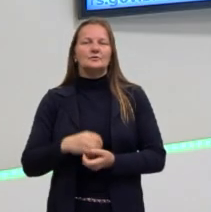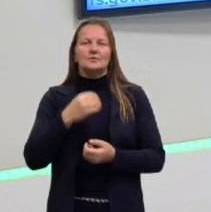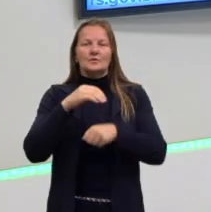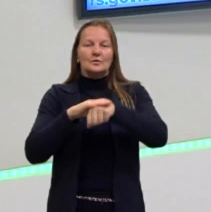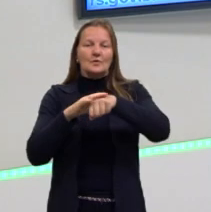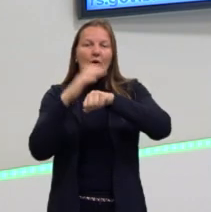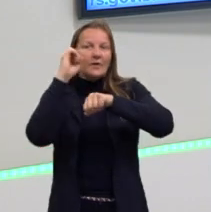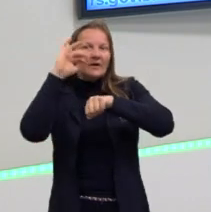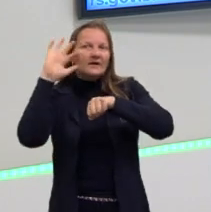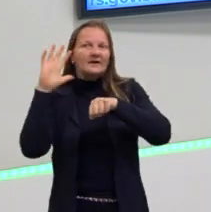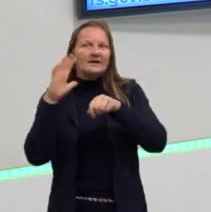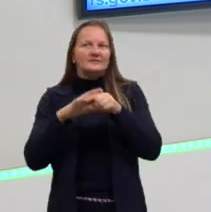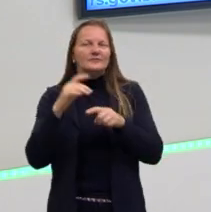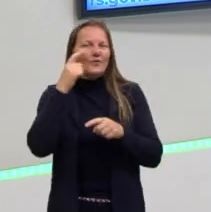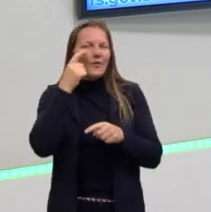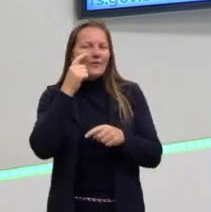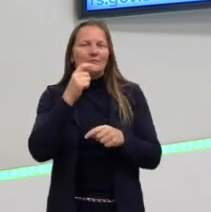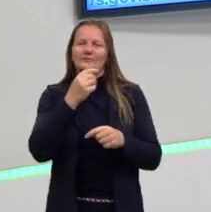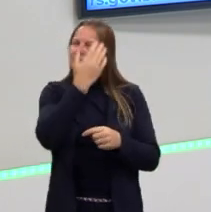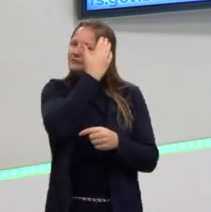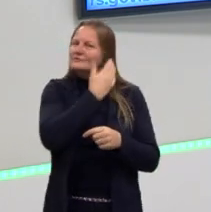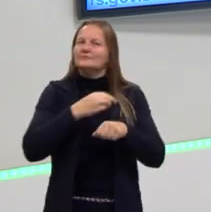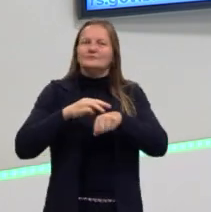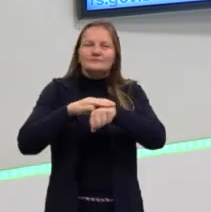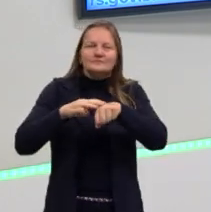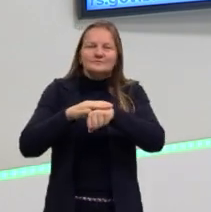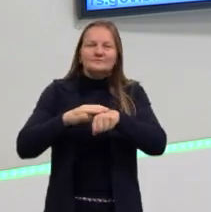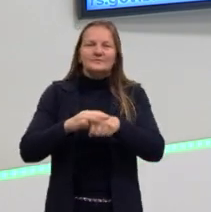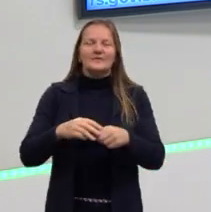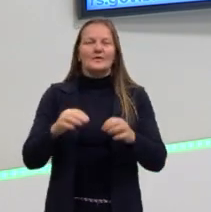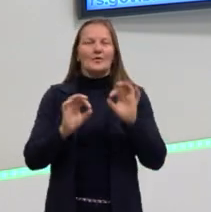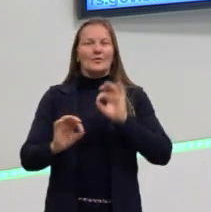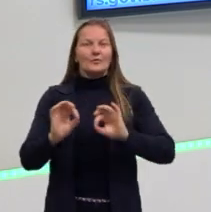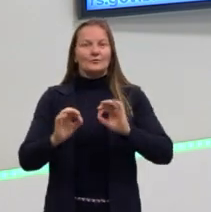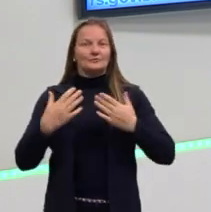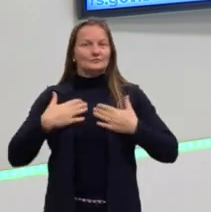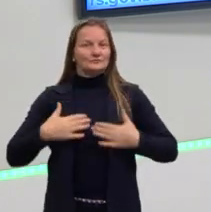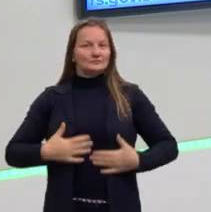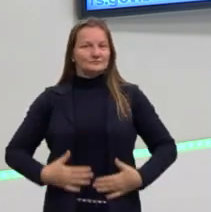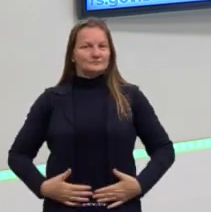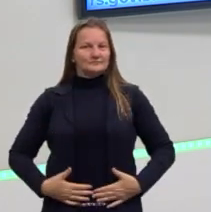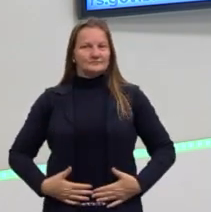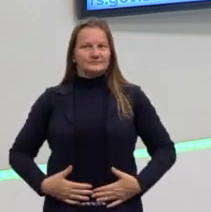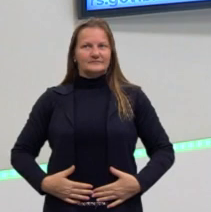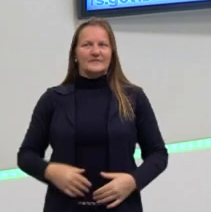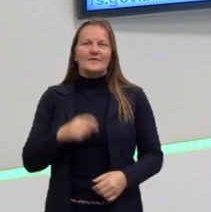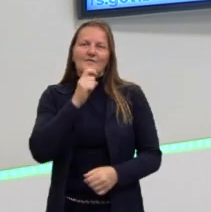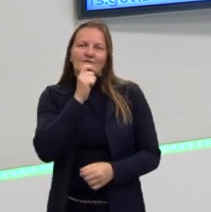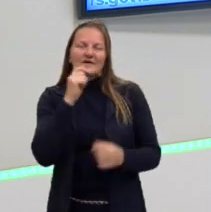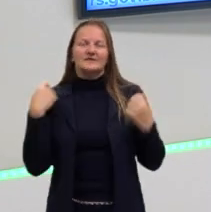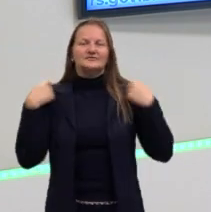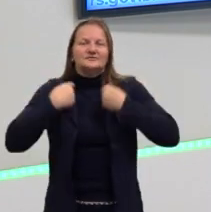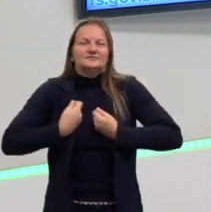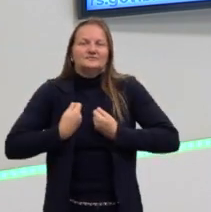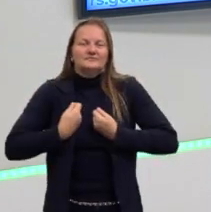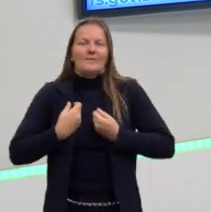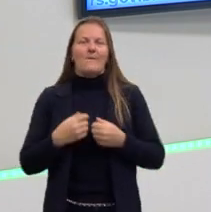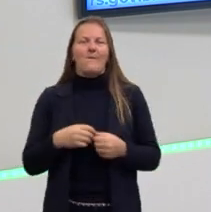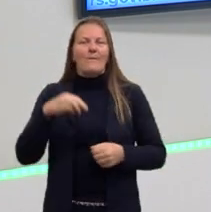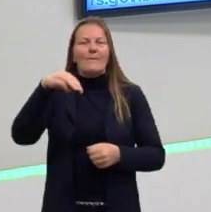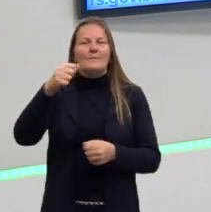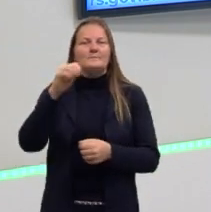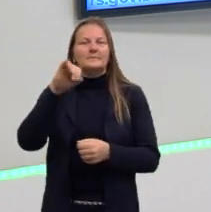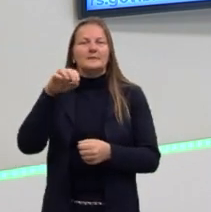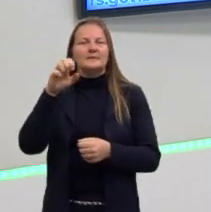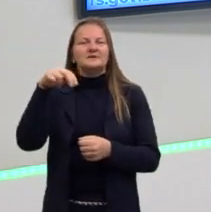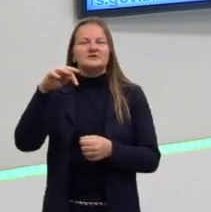pele clara, tenho olhos e cabelos castanhos. Estou vestindo hoje uma camisa verde, a camiseta magenta